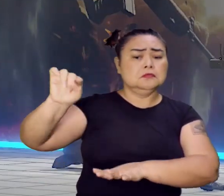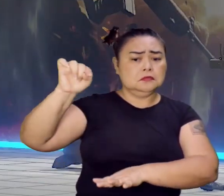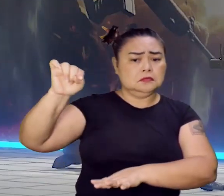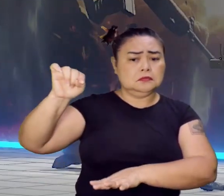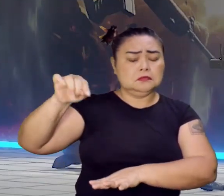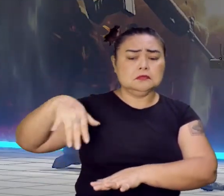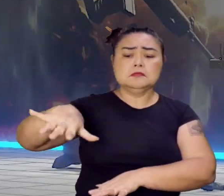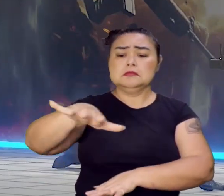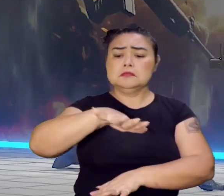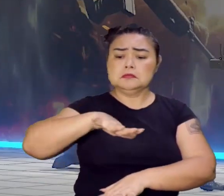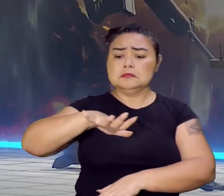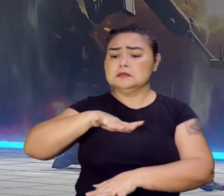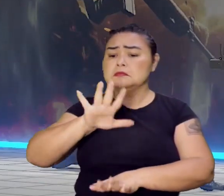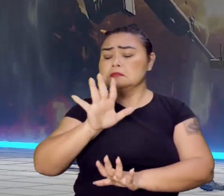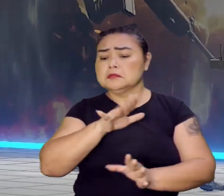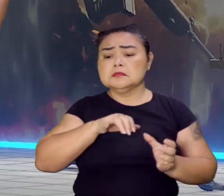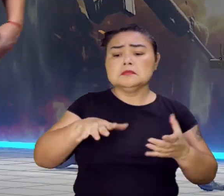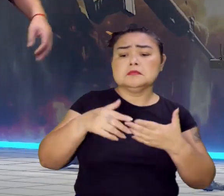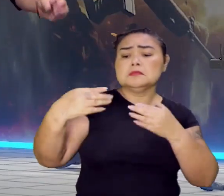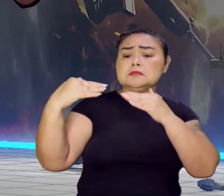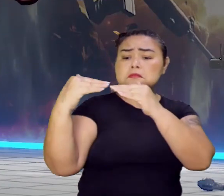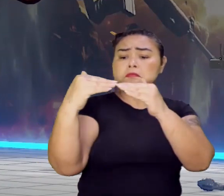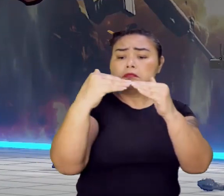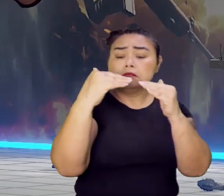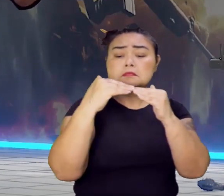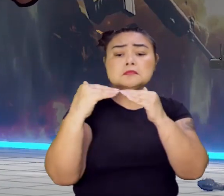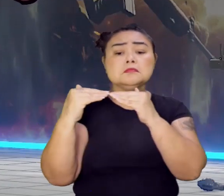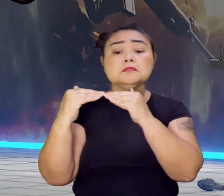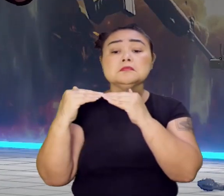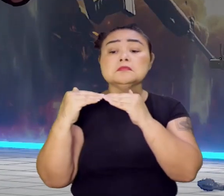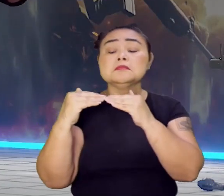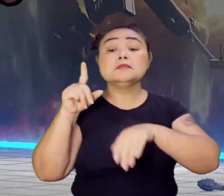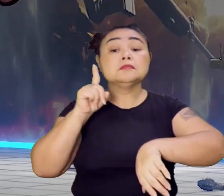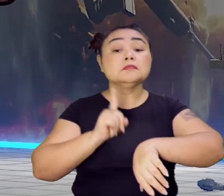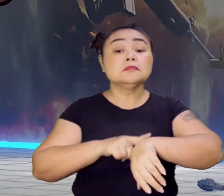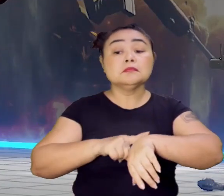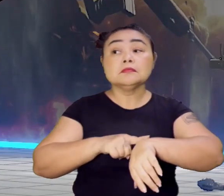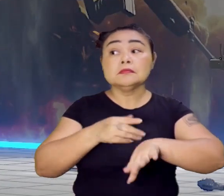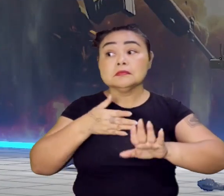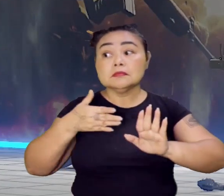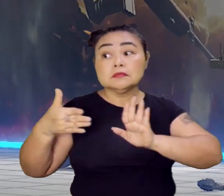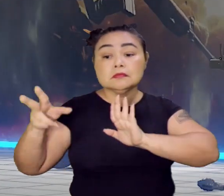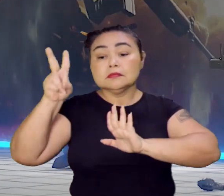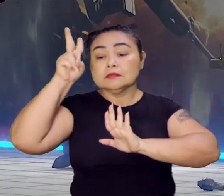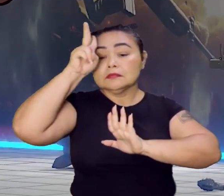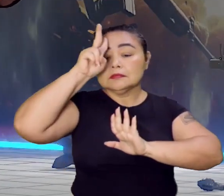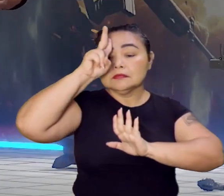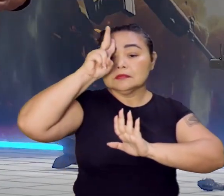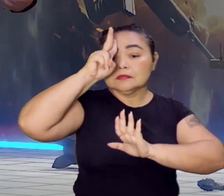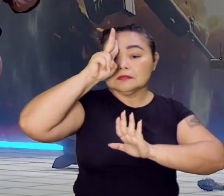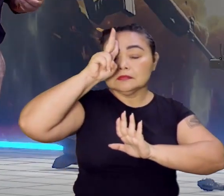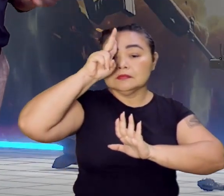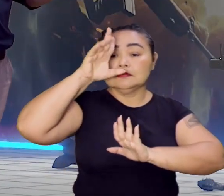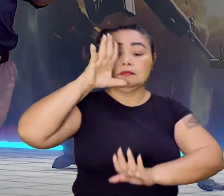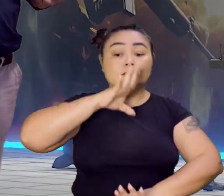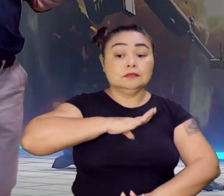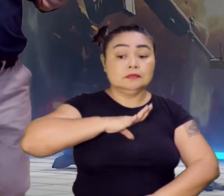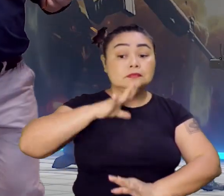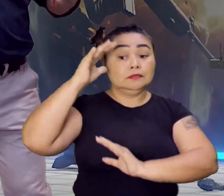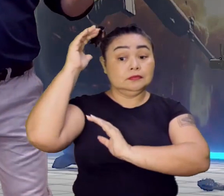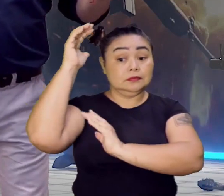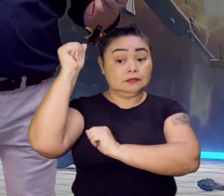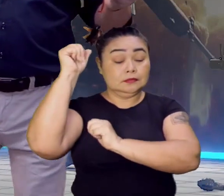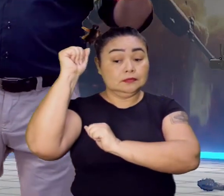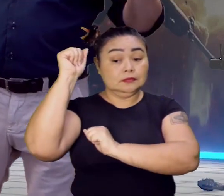A aristocracia também concorda. Concorda? E aí nós temos um momento da história aonde Portugal e Espanha